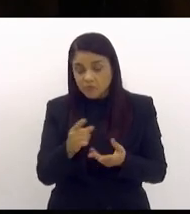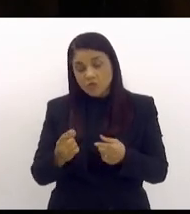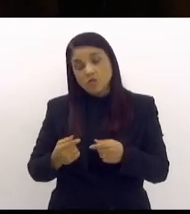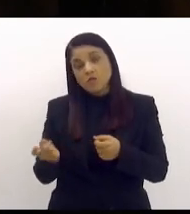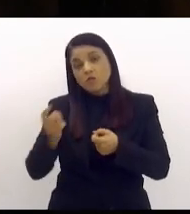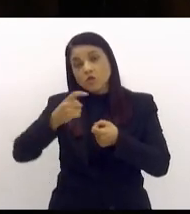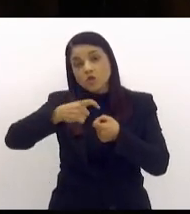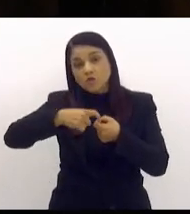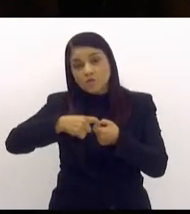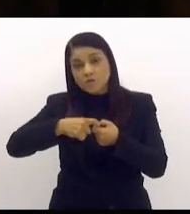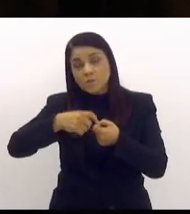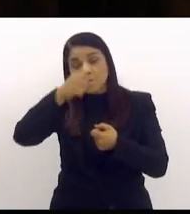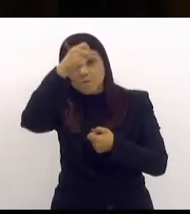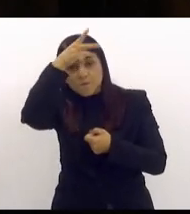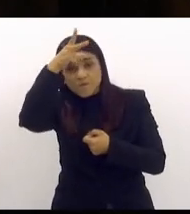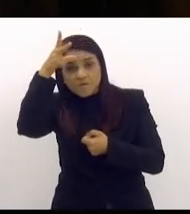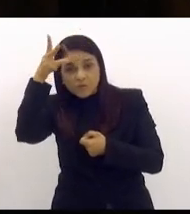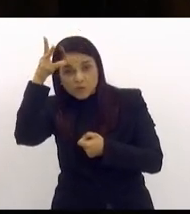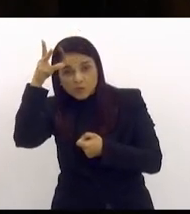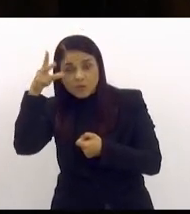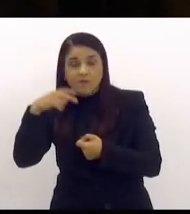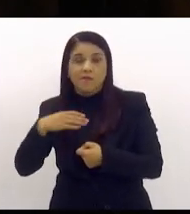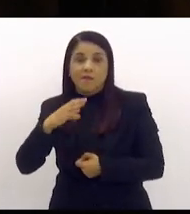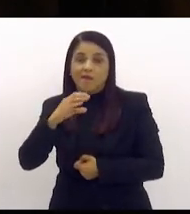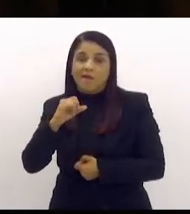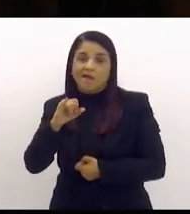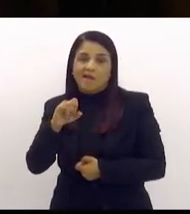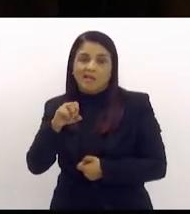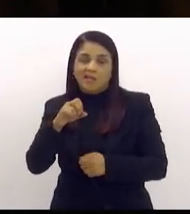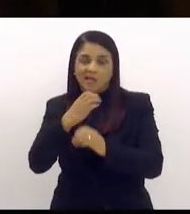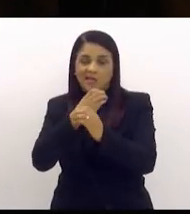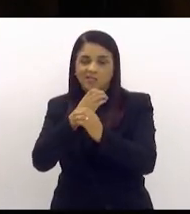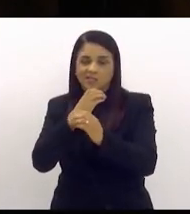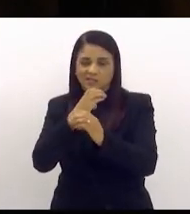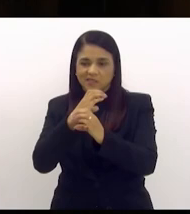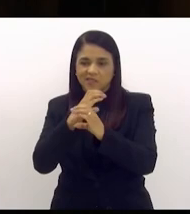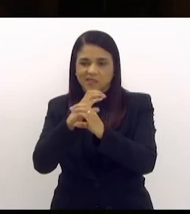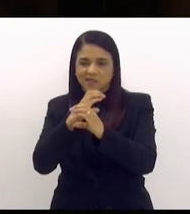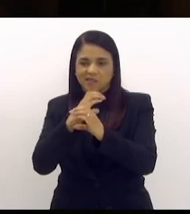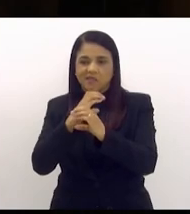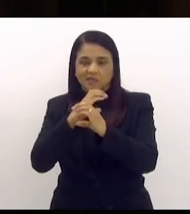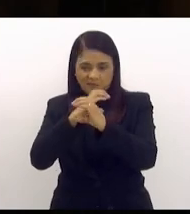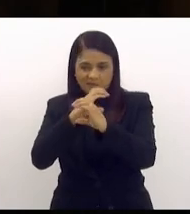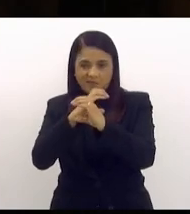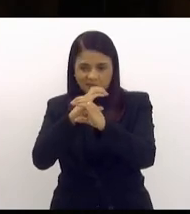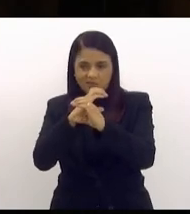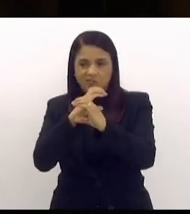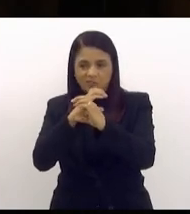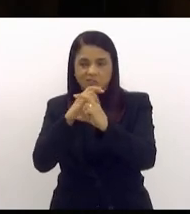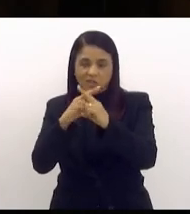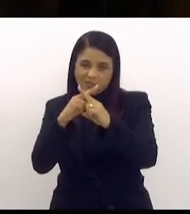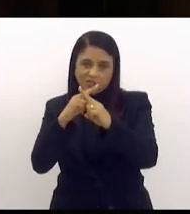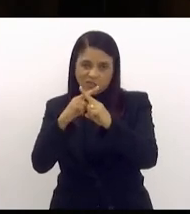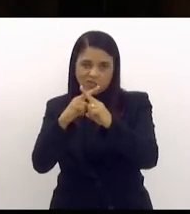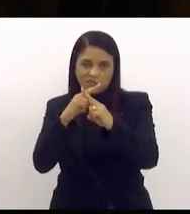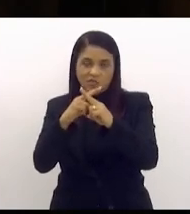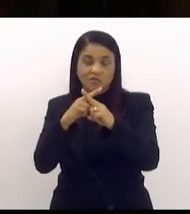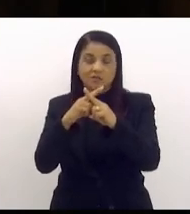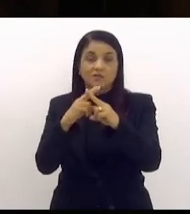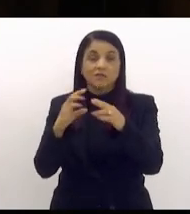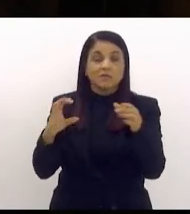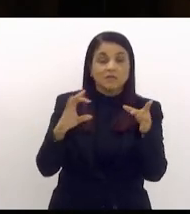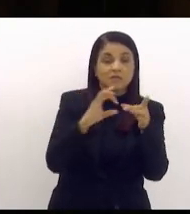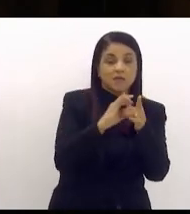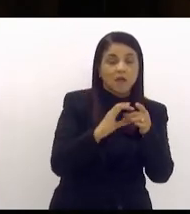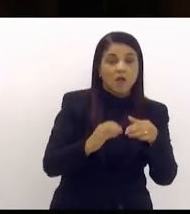estabelecido entre a prefeitura e a caixa econômica da estrada que liga Roma ao Getulândia